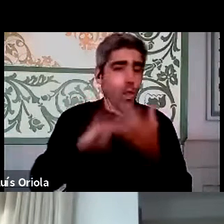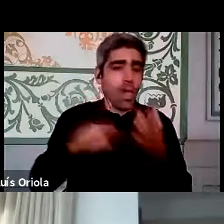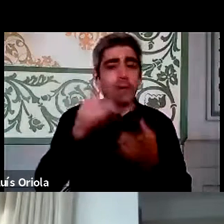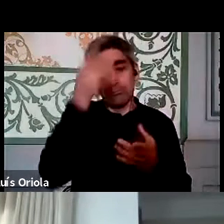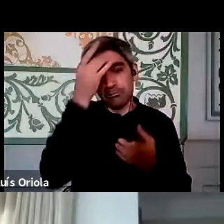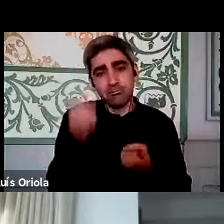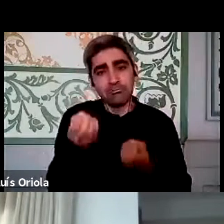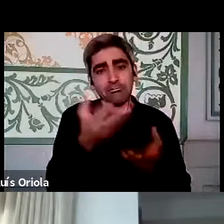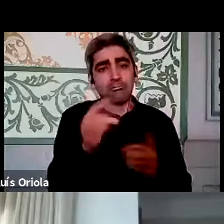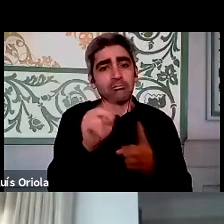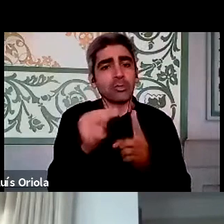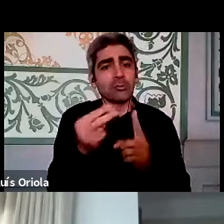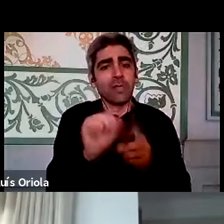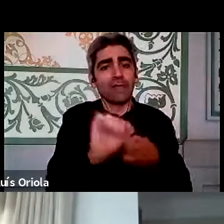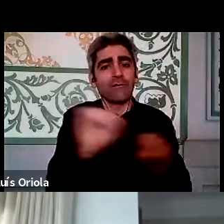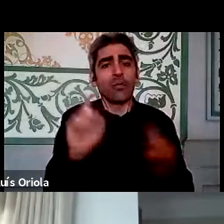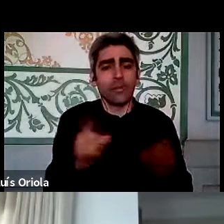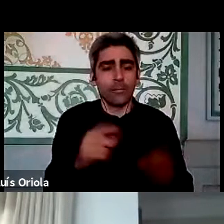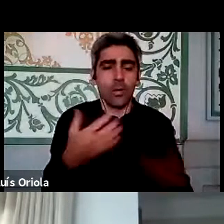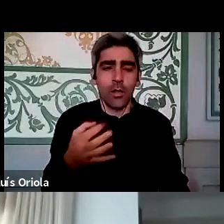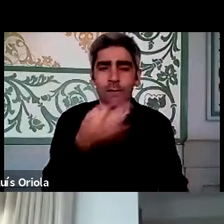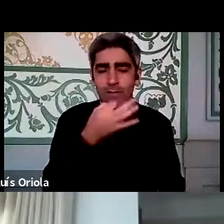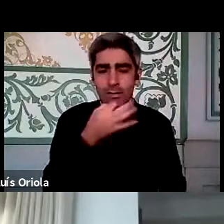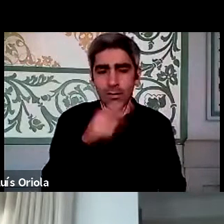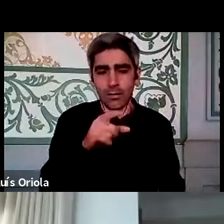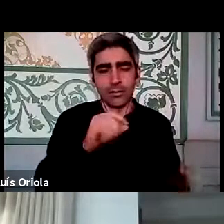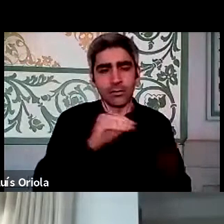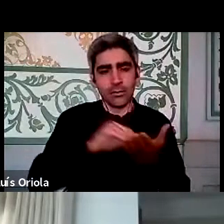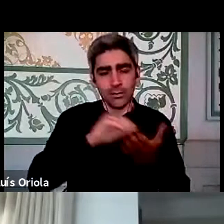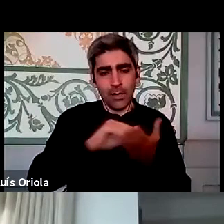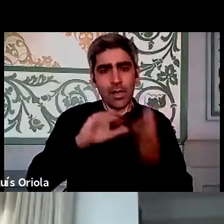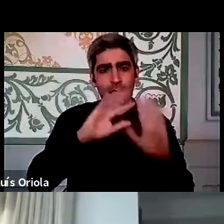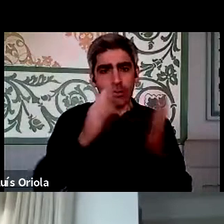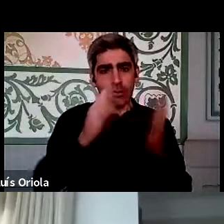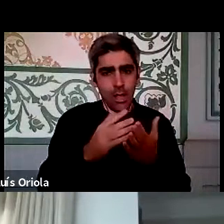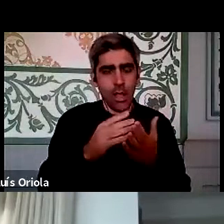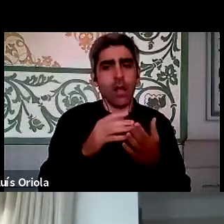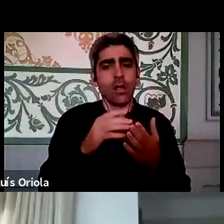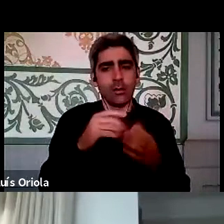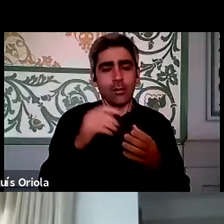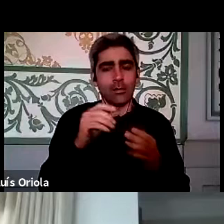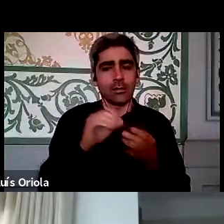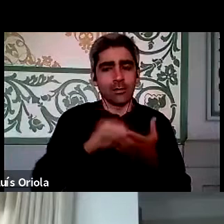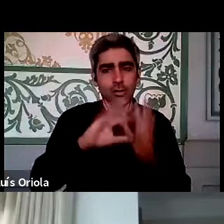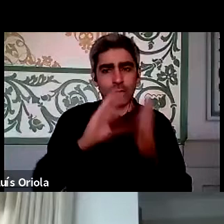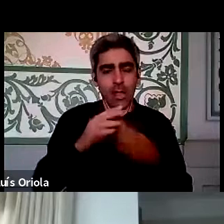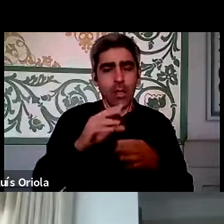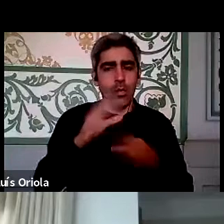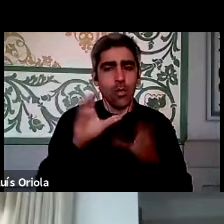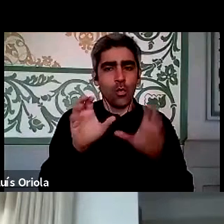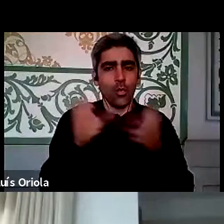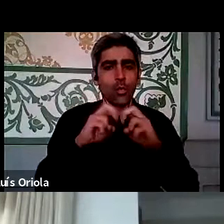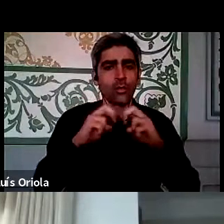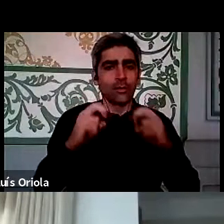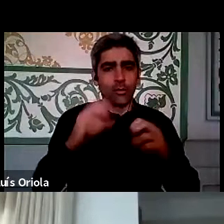Muito bem, vamos falar com o Sr. Secretário-Geral da Secretaria-Geral da Presidente do Conselho Ministro, Dr. David Xavier, para